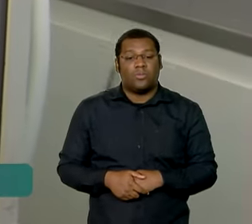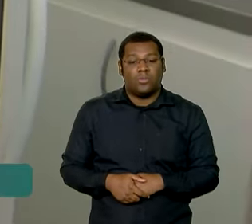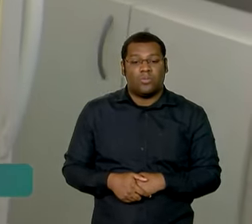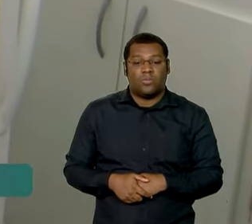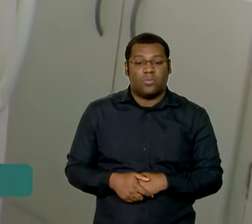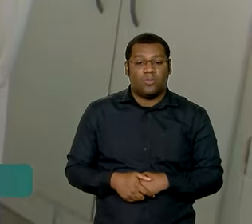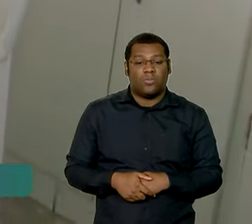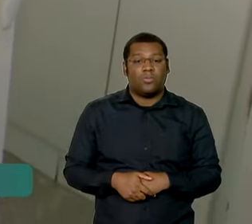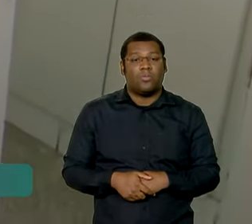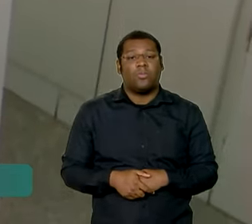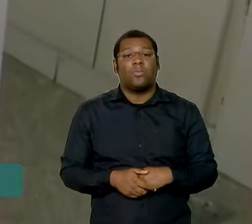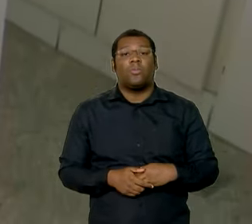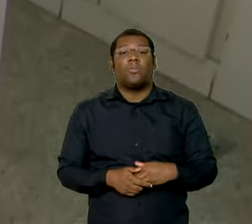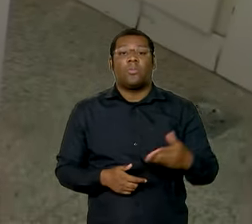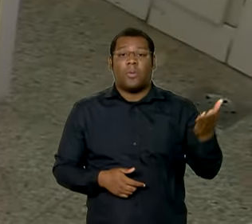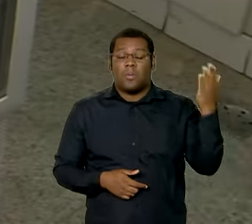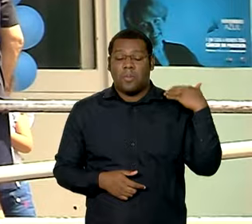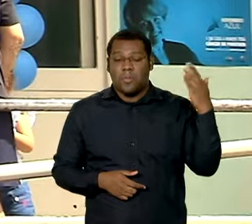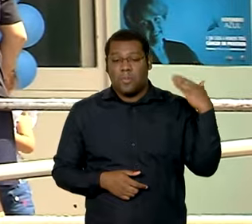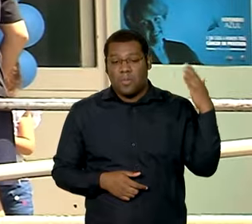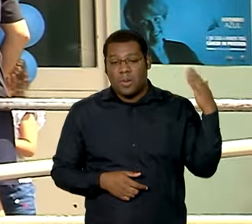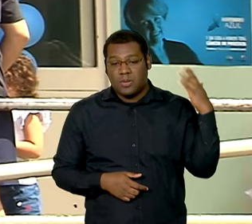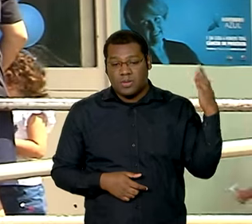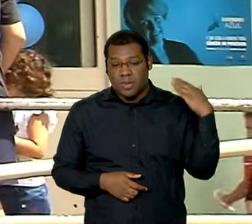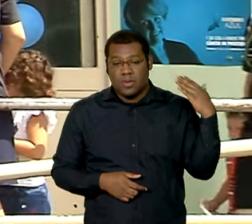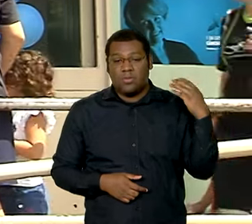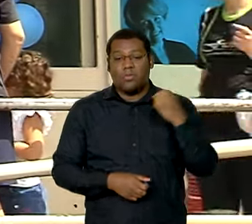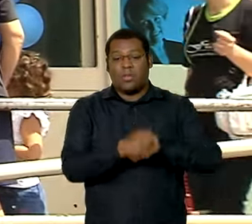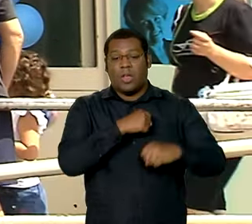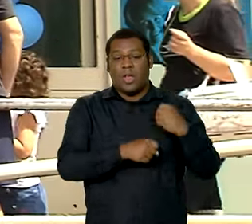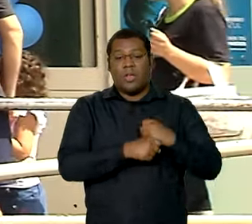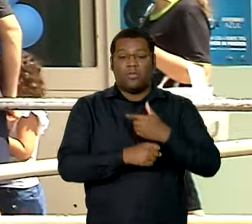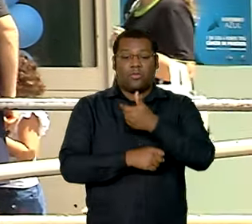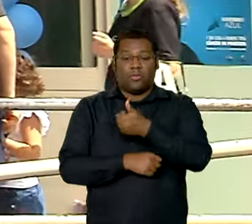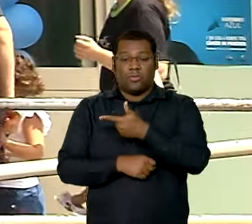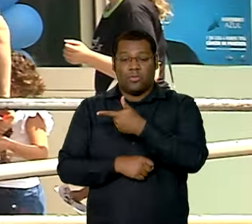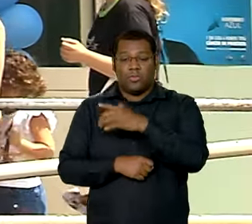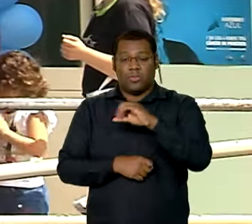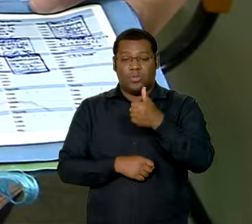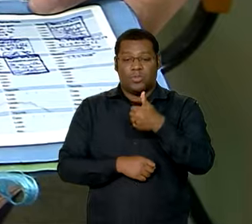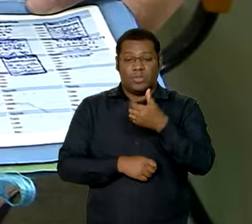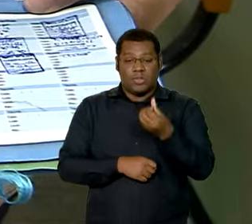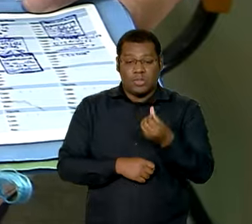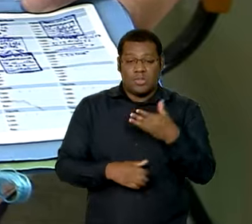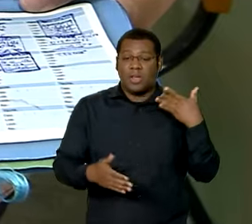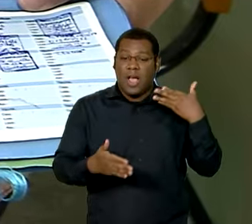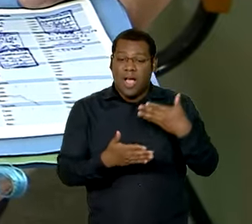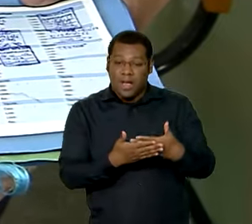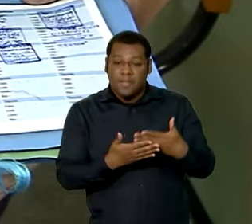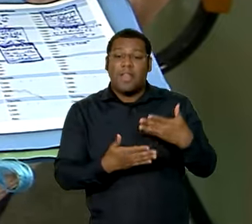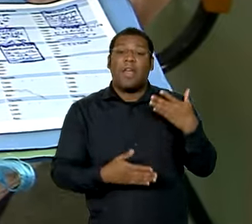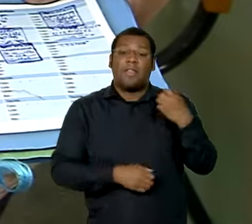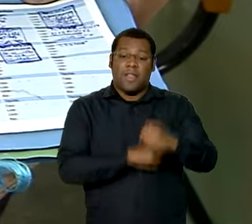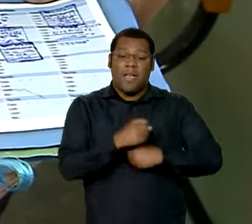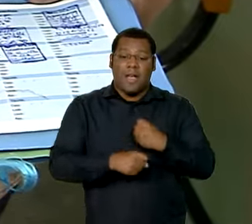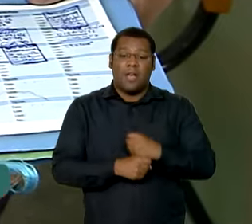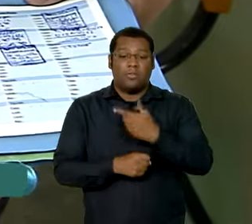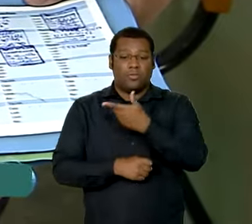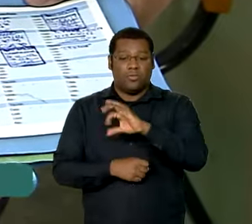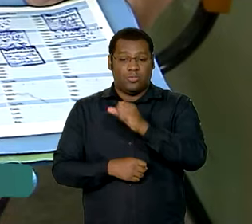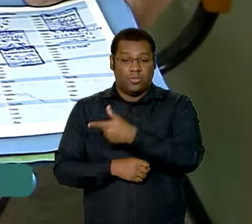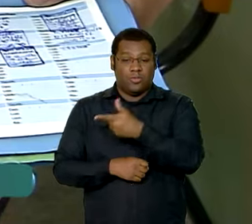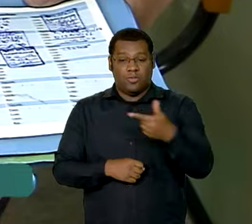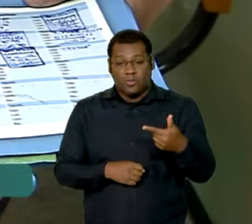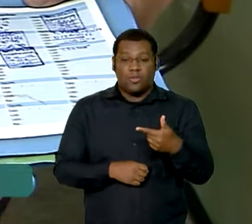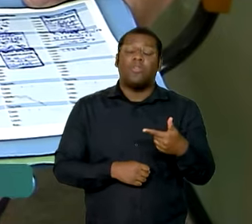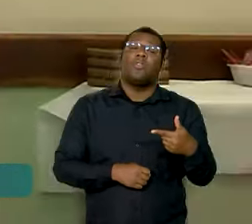coberturas vacinais no país registradas desde 2016, o Brasil conseguiu, em 2023, retomar o